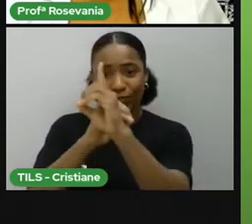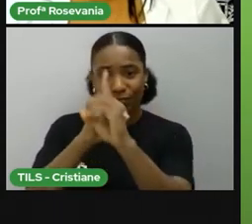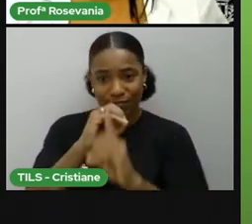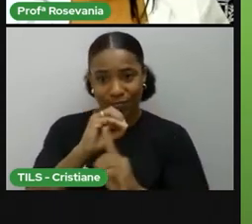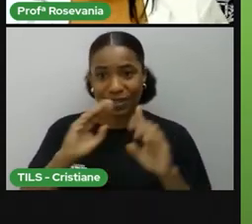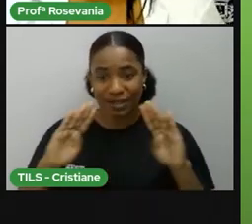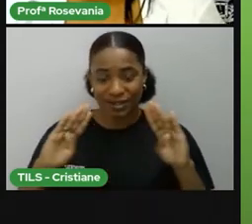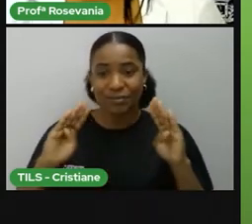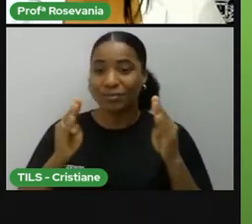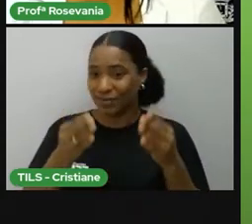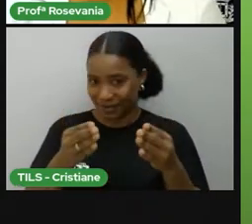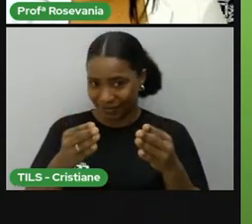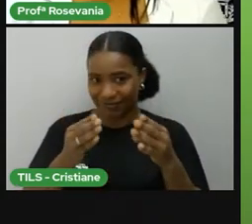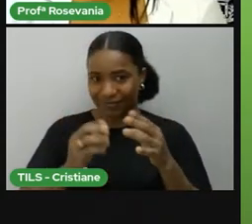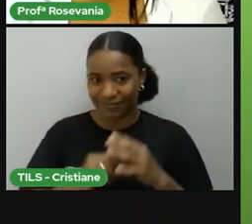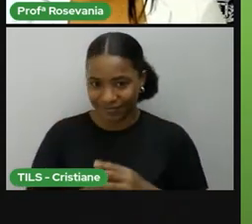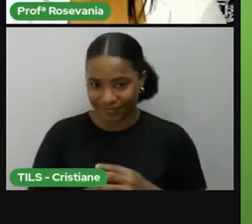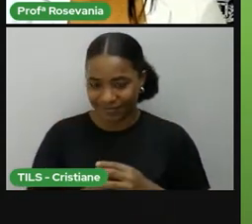apenas ali mesmo